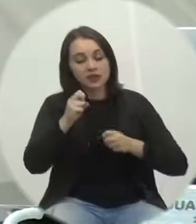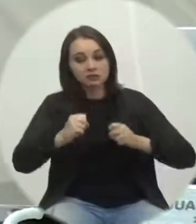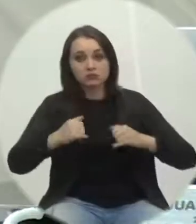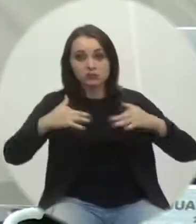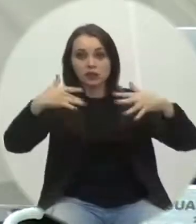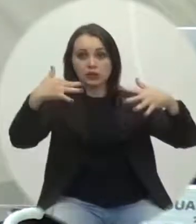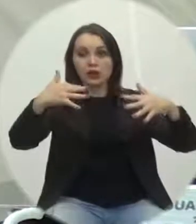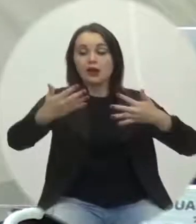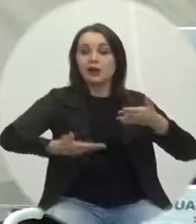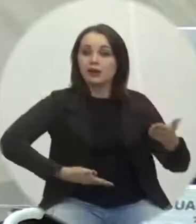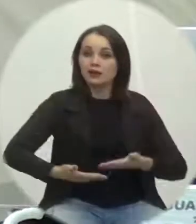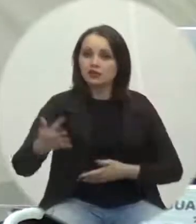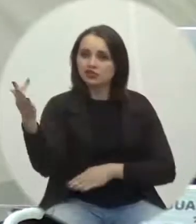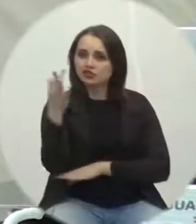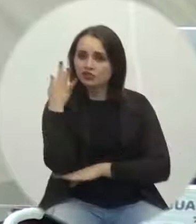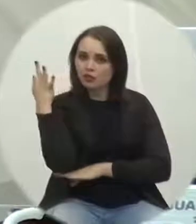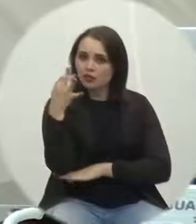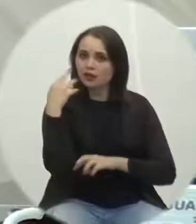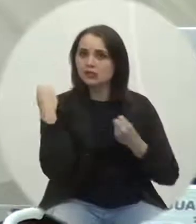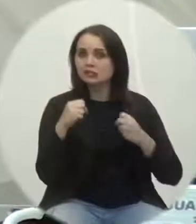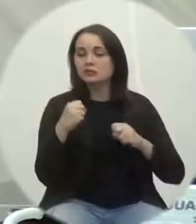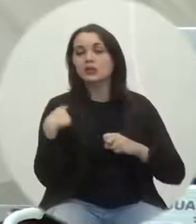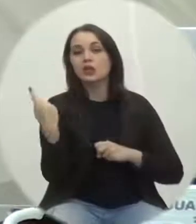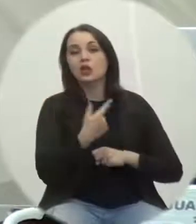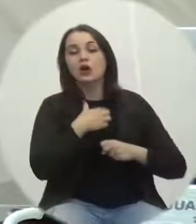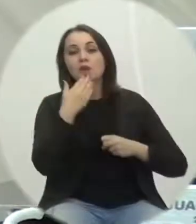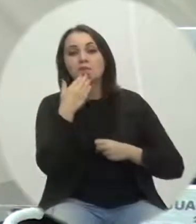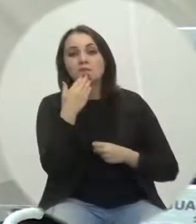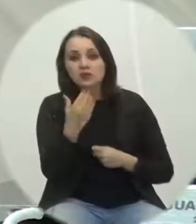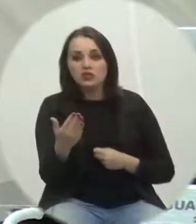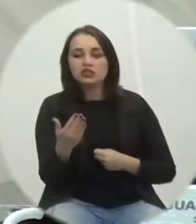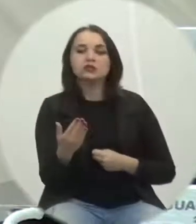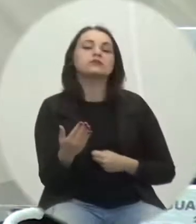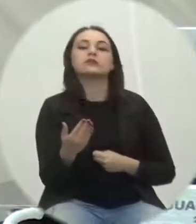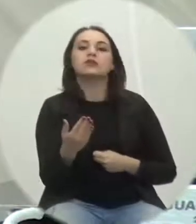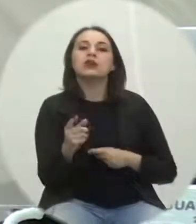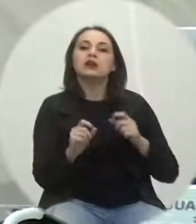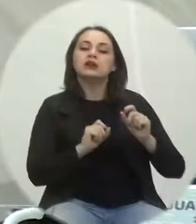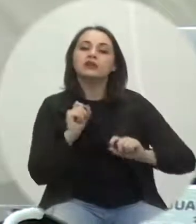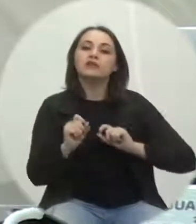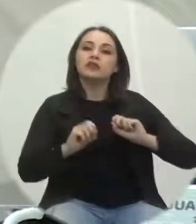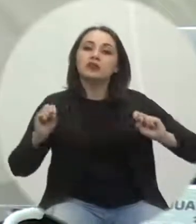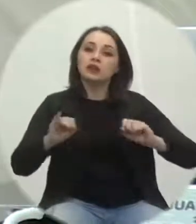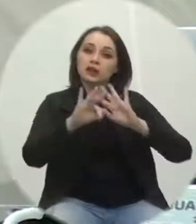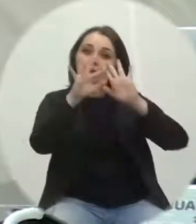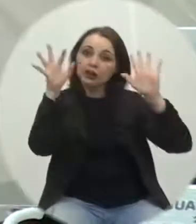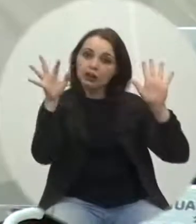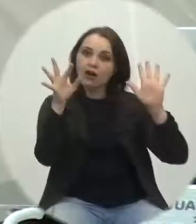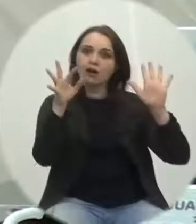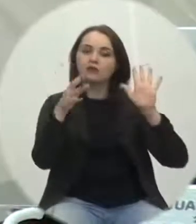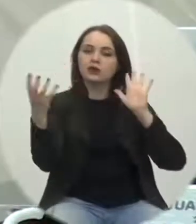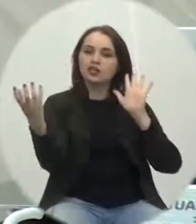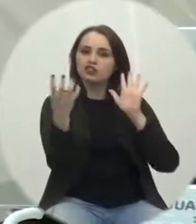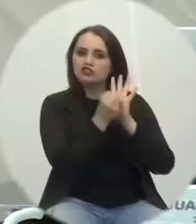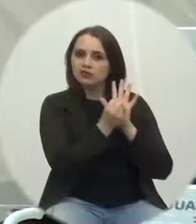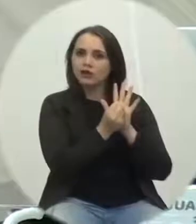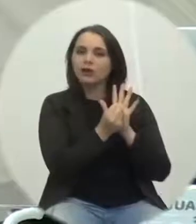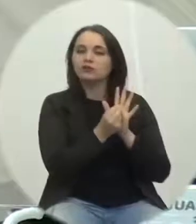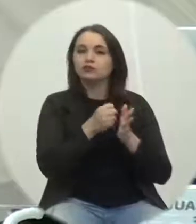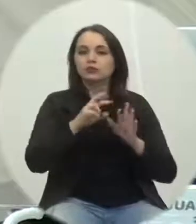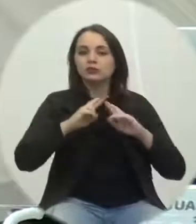atendidas as formalidades regimentais requeremos pelo disposto que fique constatado na ata desta sessão